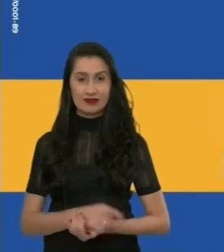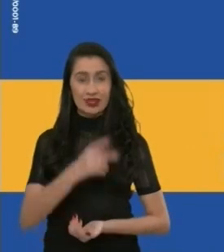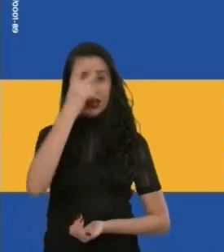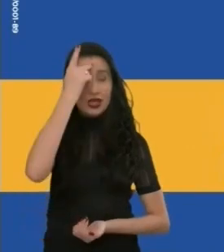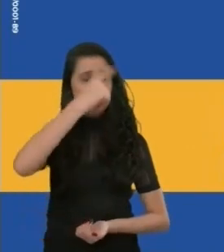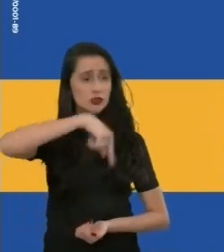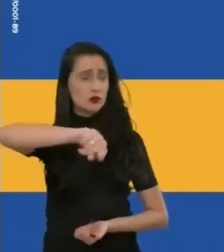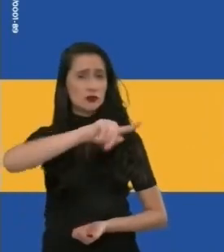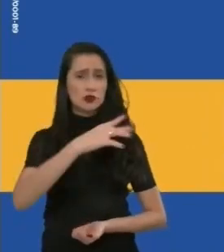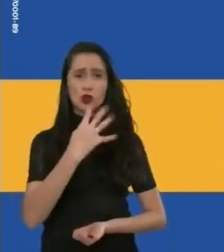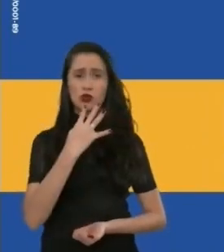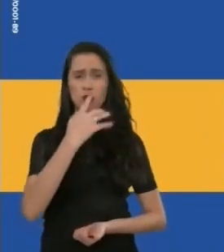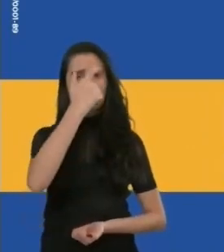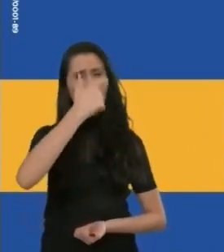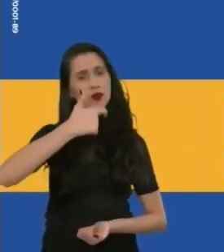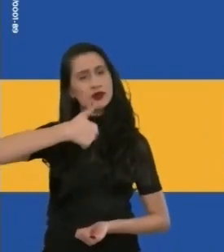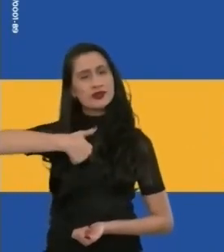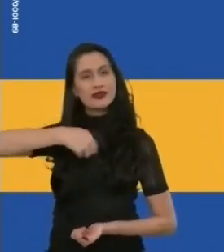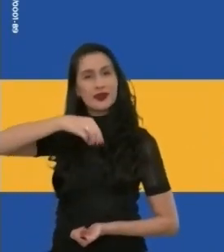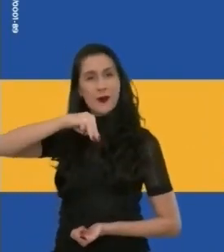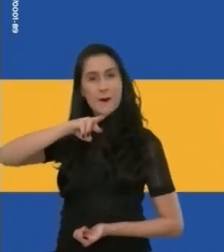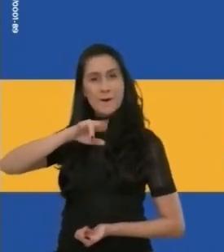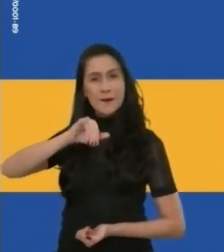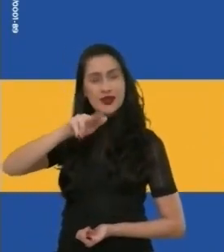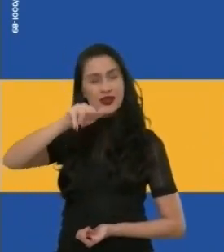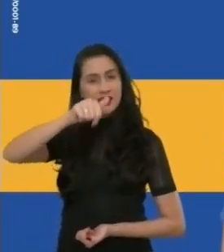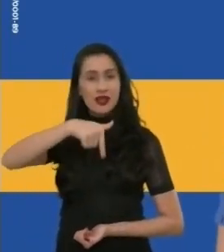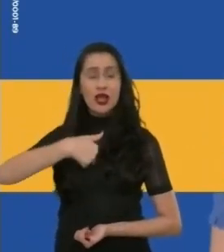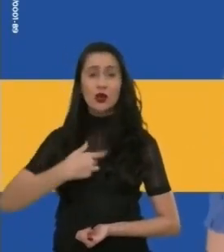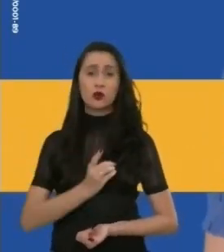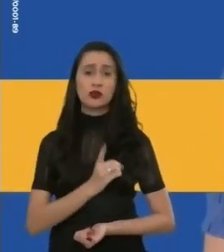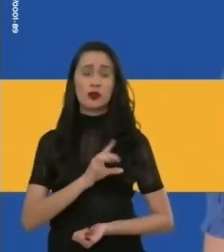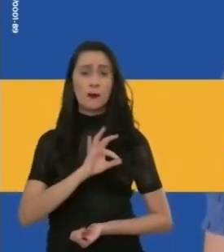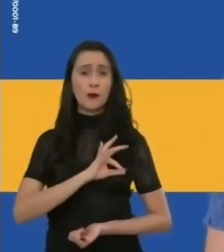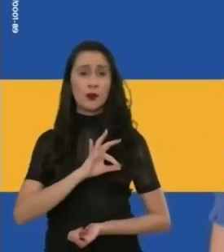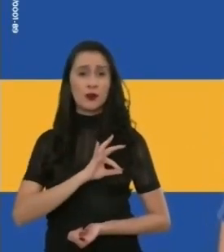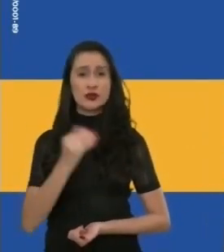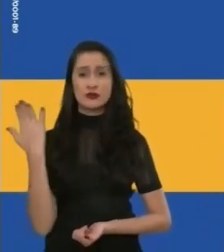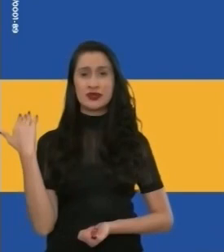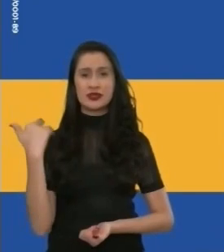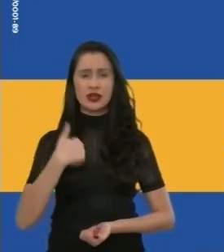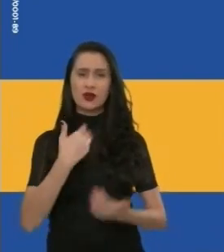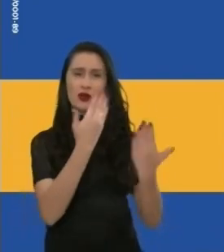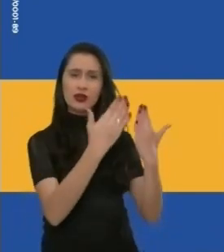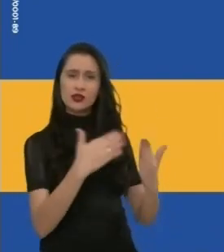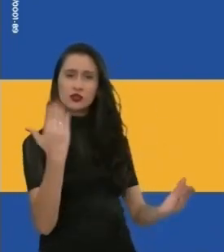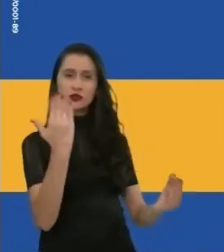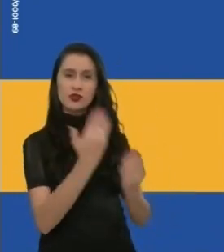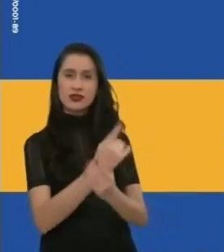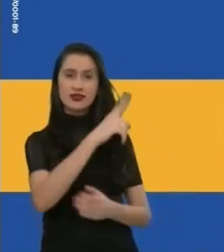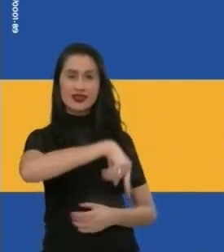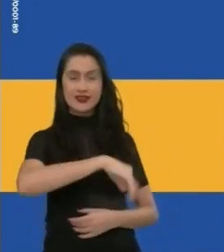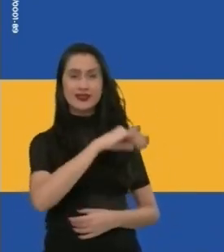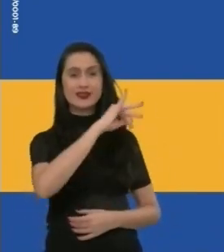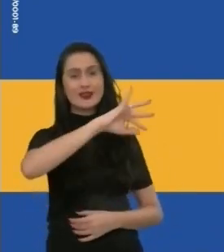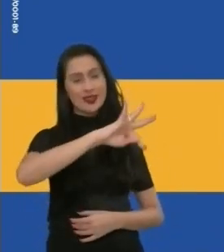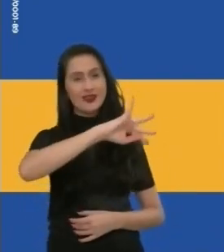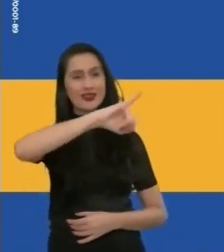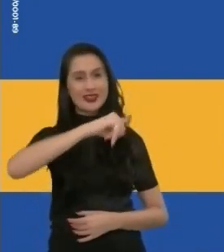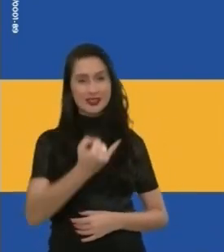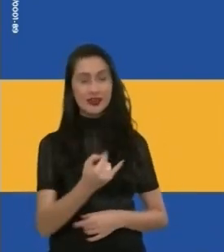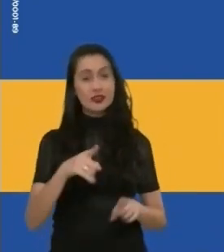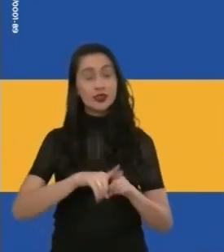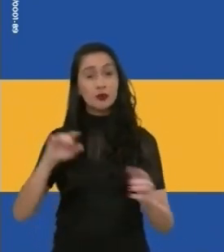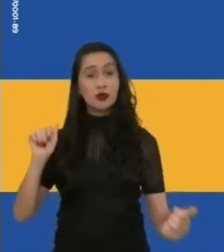A quem ainda não me conhece, sou Miriam Monte. Fui delegada de polícia. Sou analista de processos na Justiça